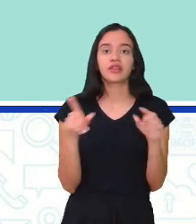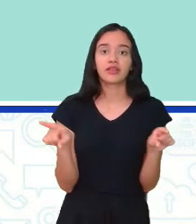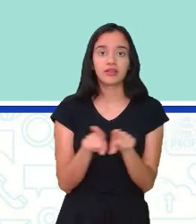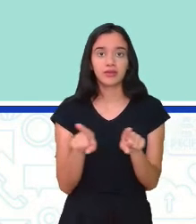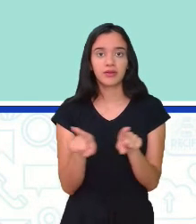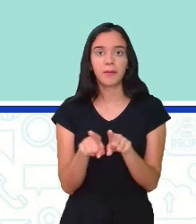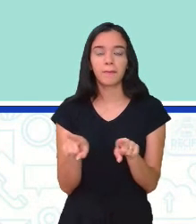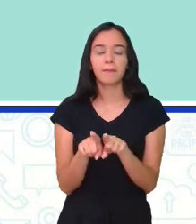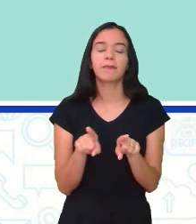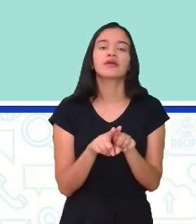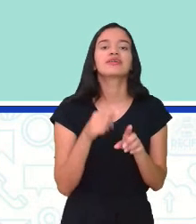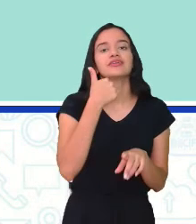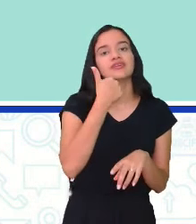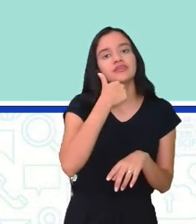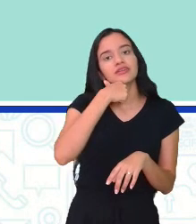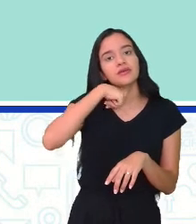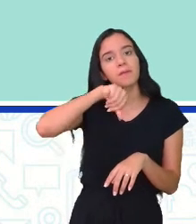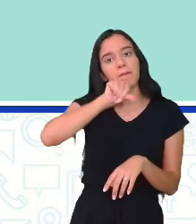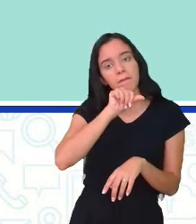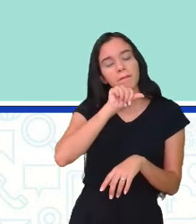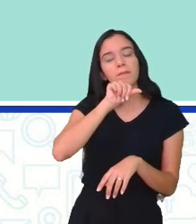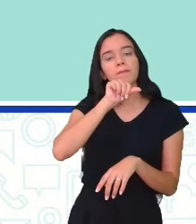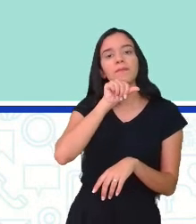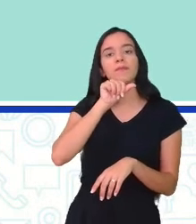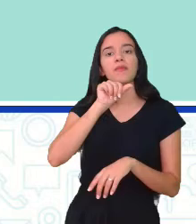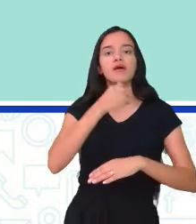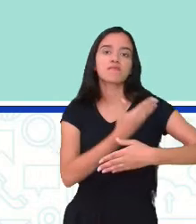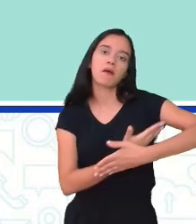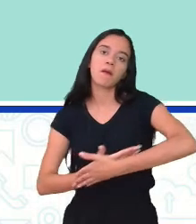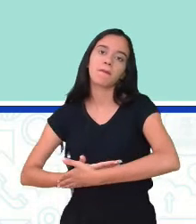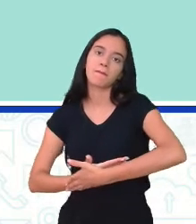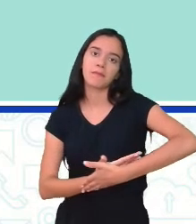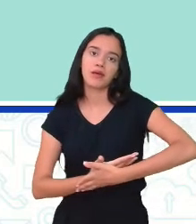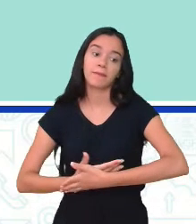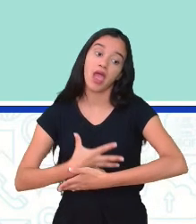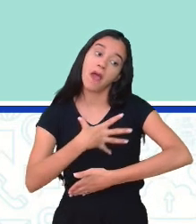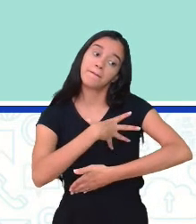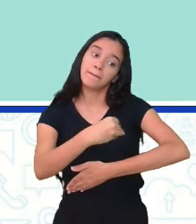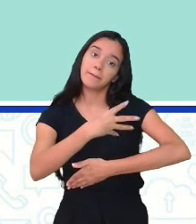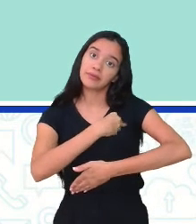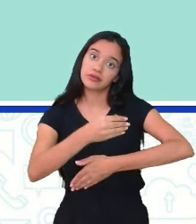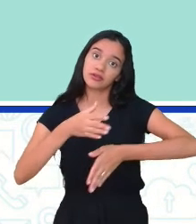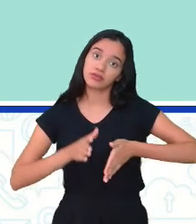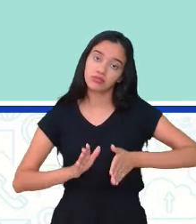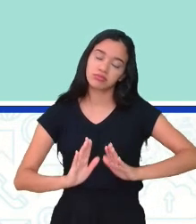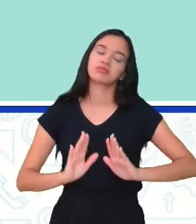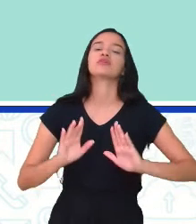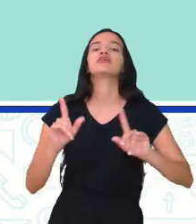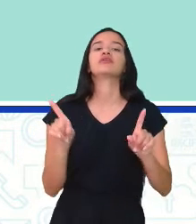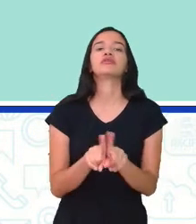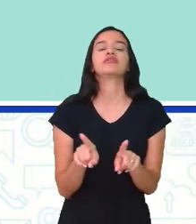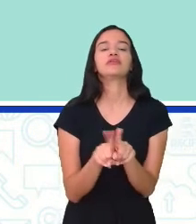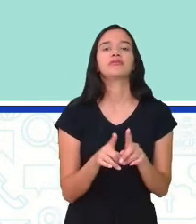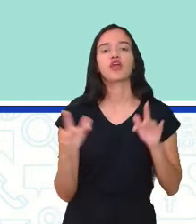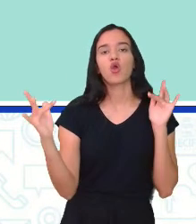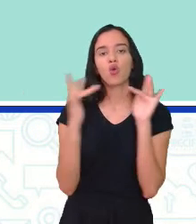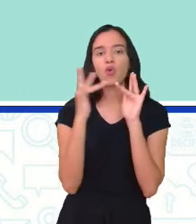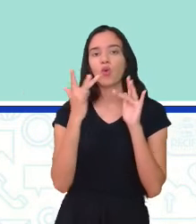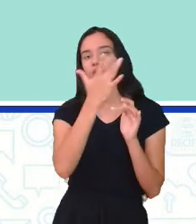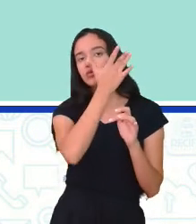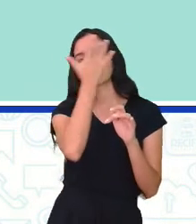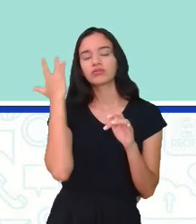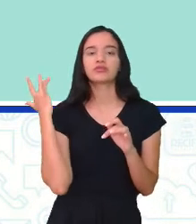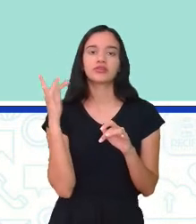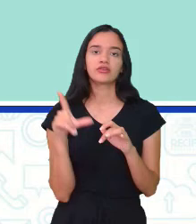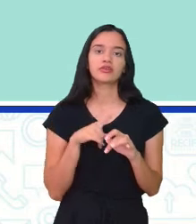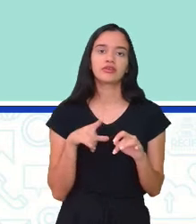ocorre de mãe para filho durante a gravidez o parto a amamentação e também por contato com pessoas